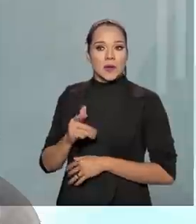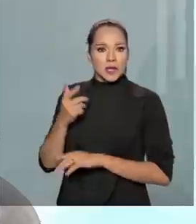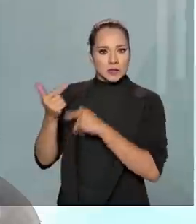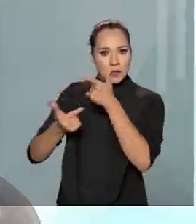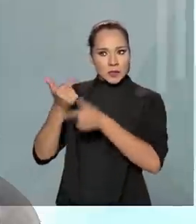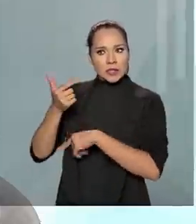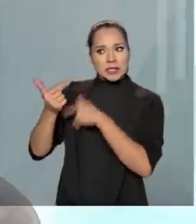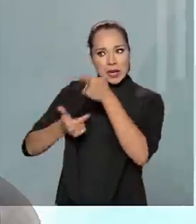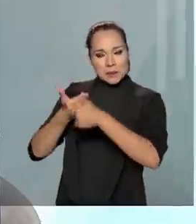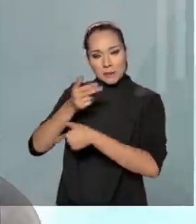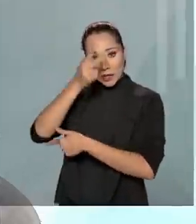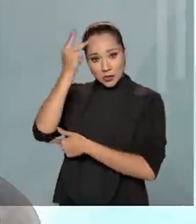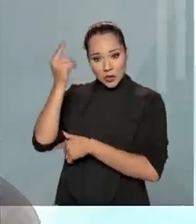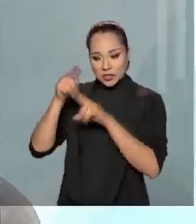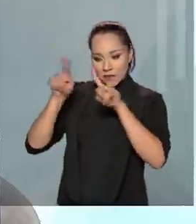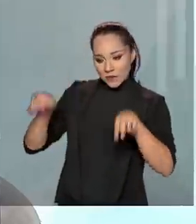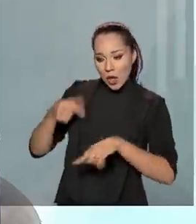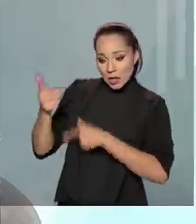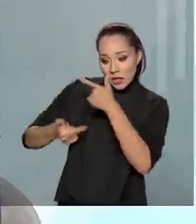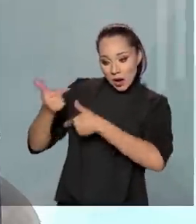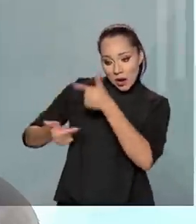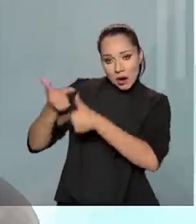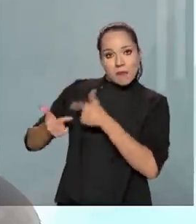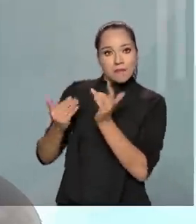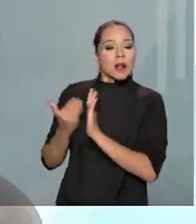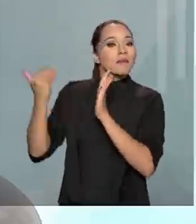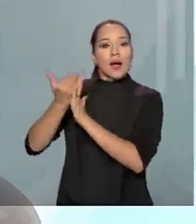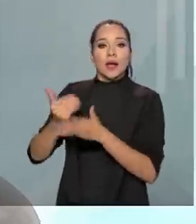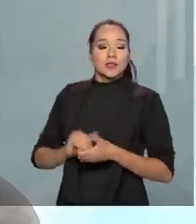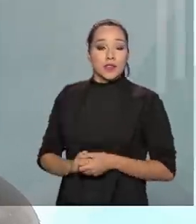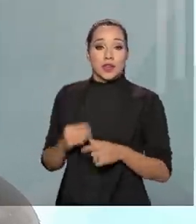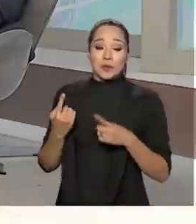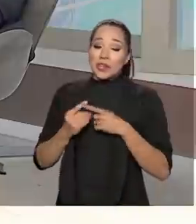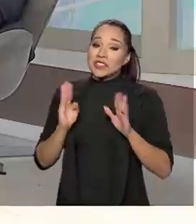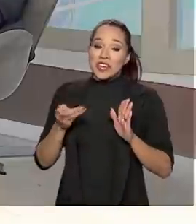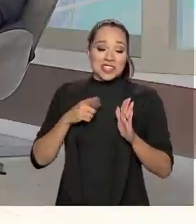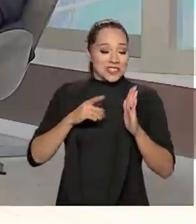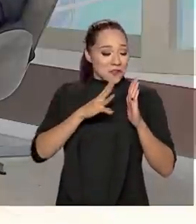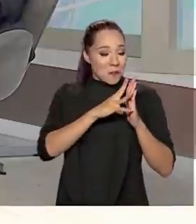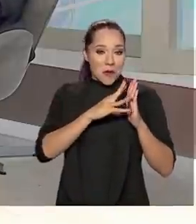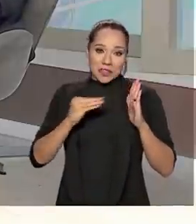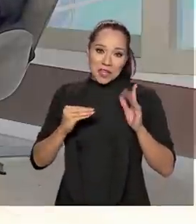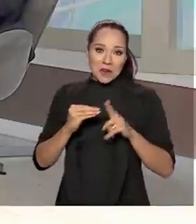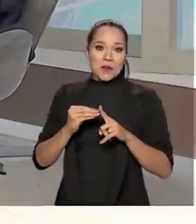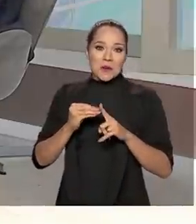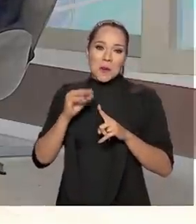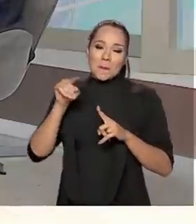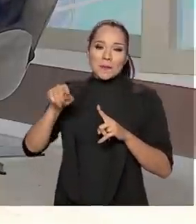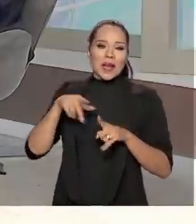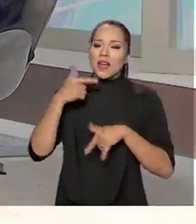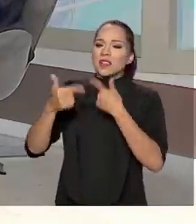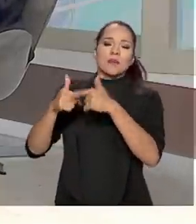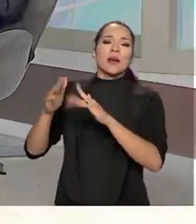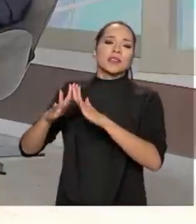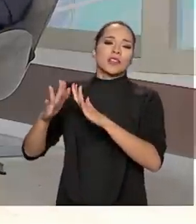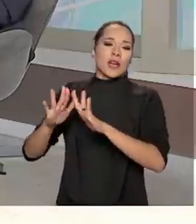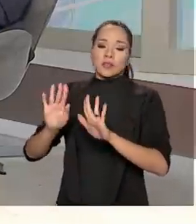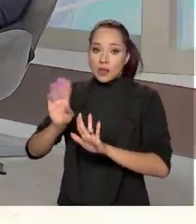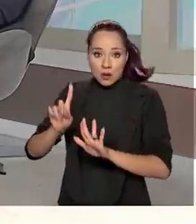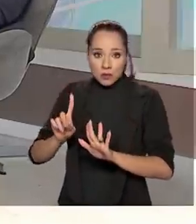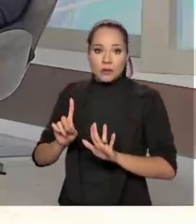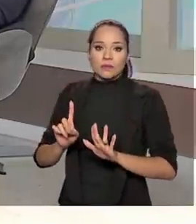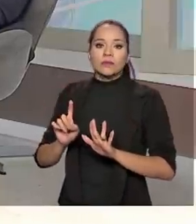servidores rendessem mais, mesmo porque a gente já vinha fazendo um piloto com esses 20%, 30% para não tornar a coisa assim, trabalho de casa, não isso.